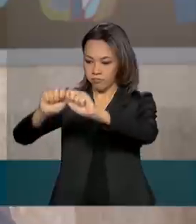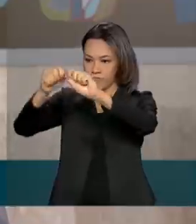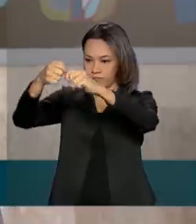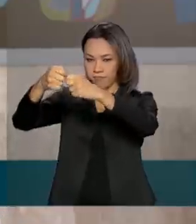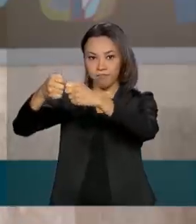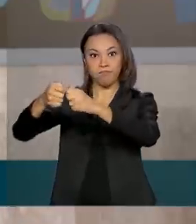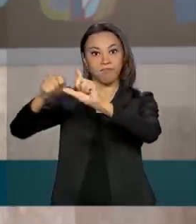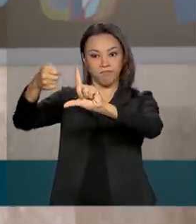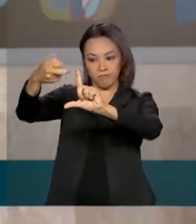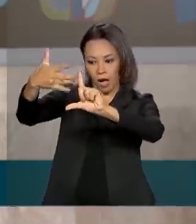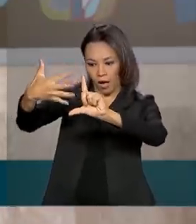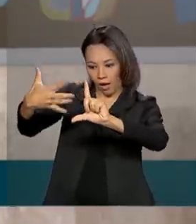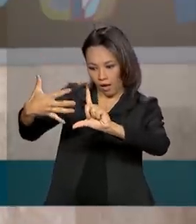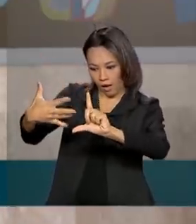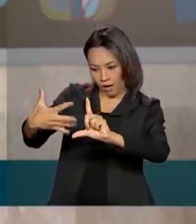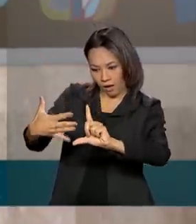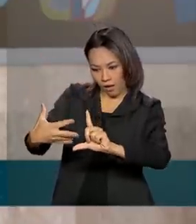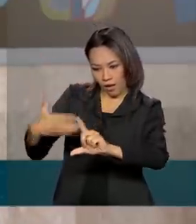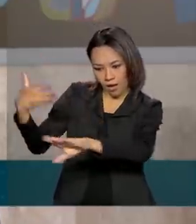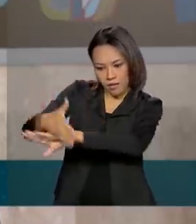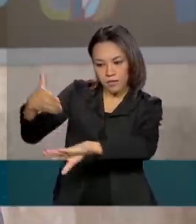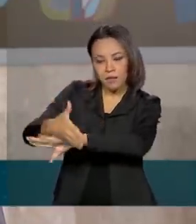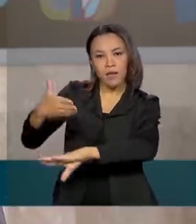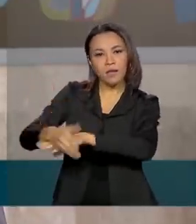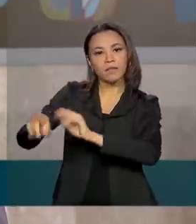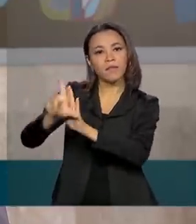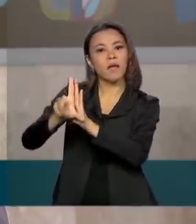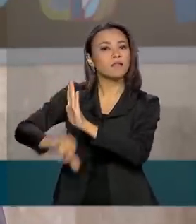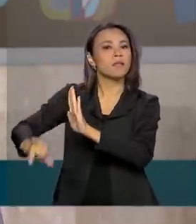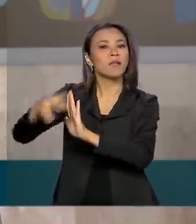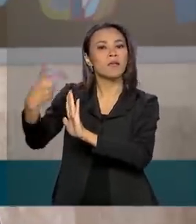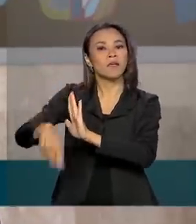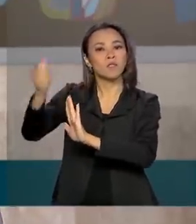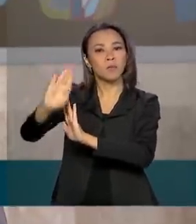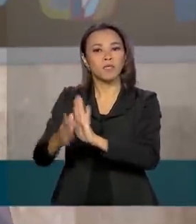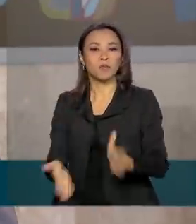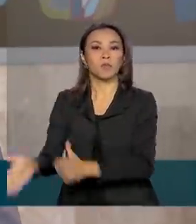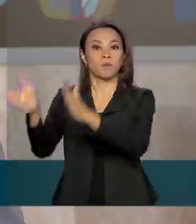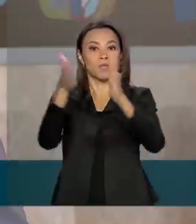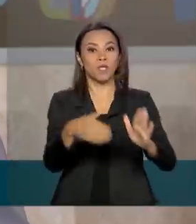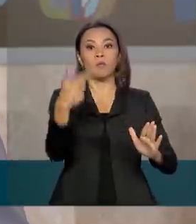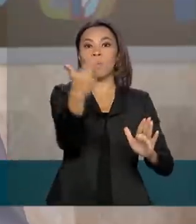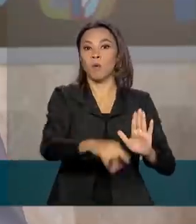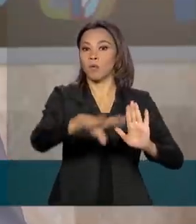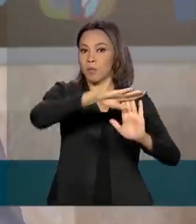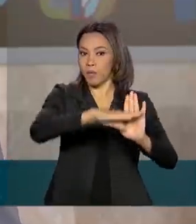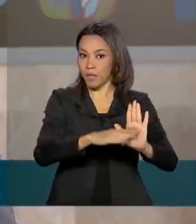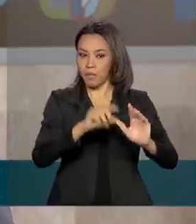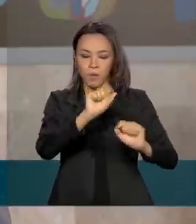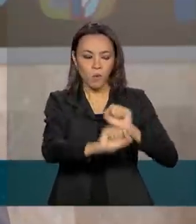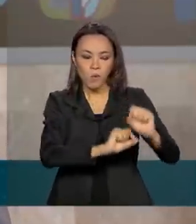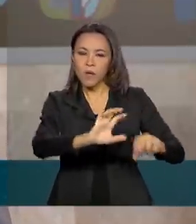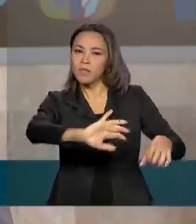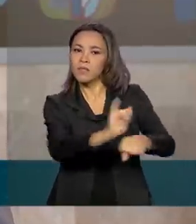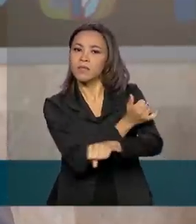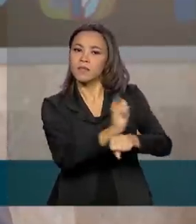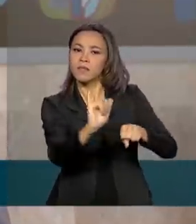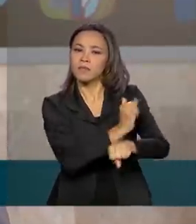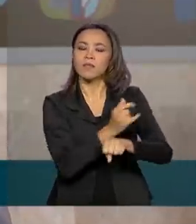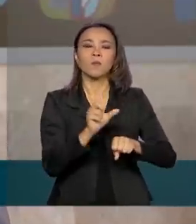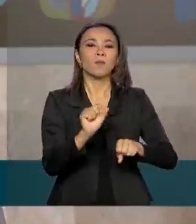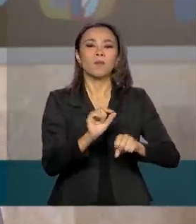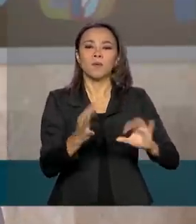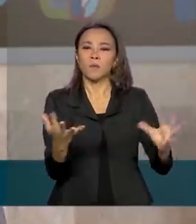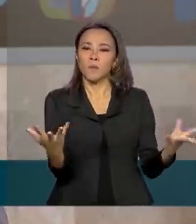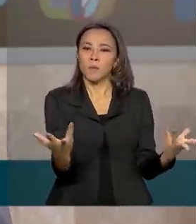acesso dos cidadãos às leis, às normas vigentes no país. E o Super BR é uma ferramenta que vai tornar mais eficiente